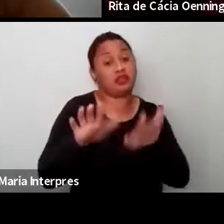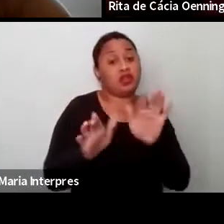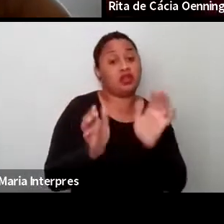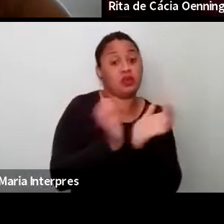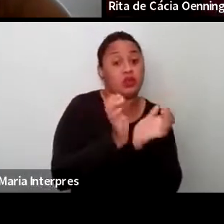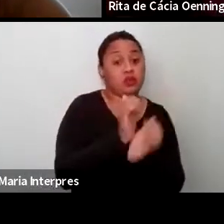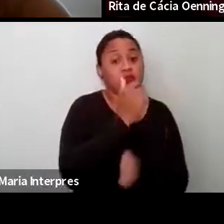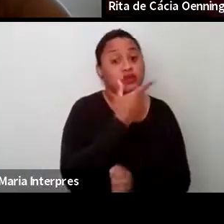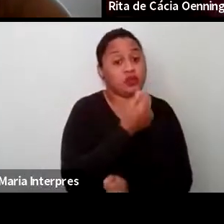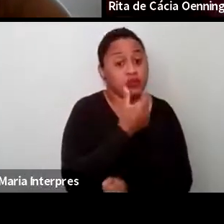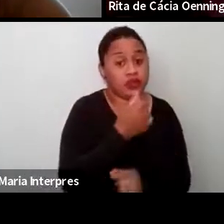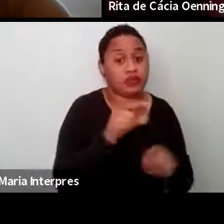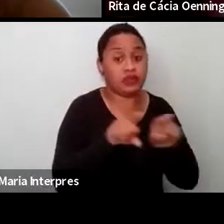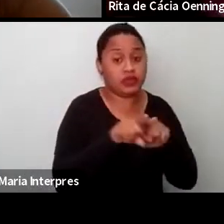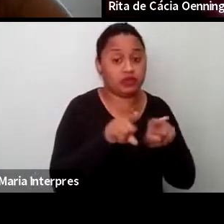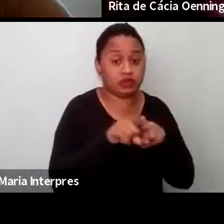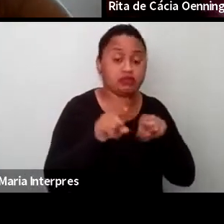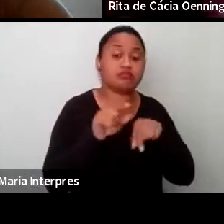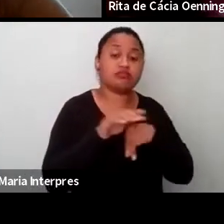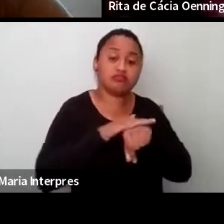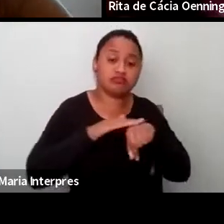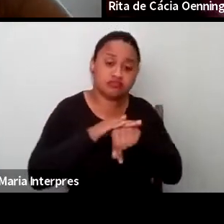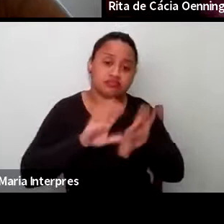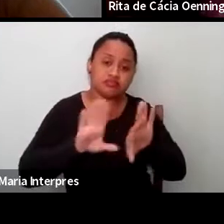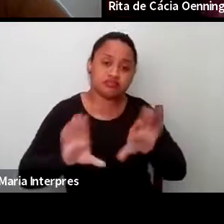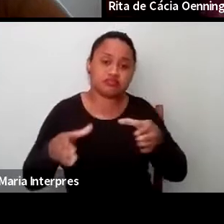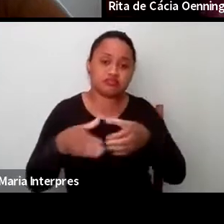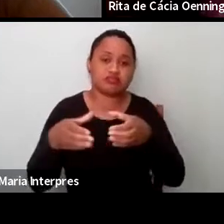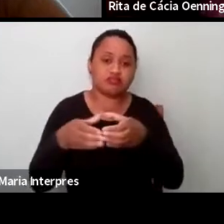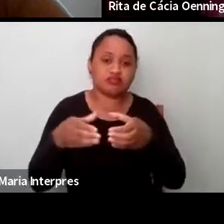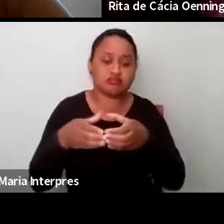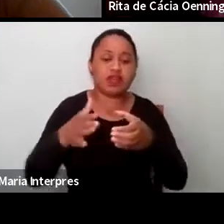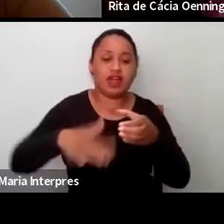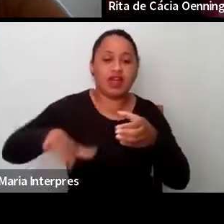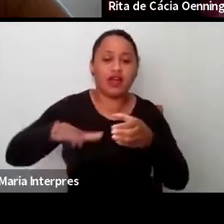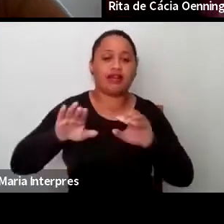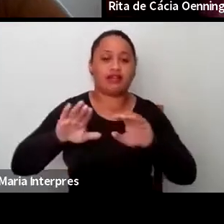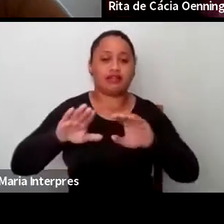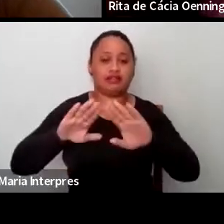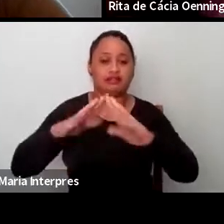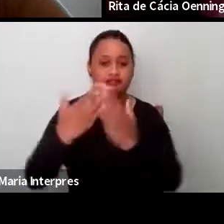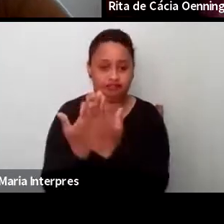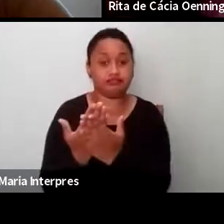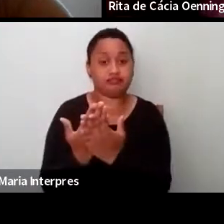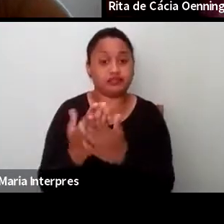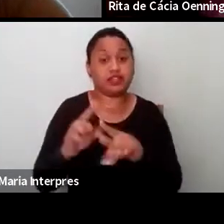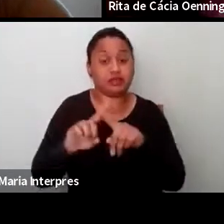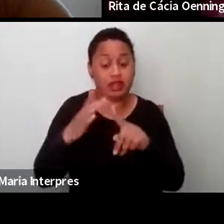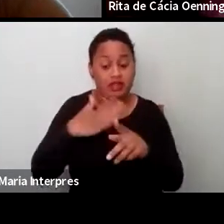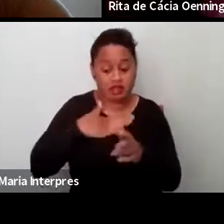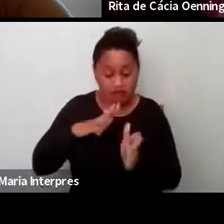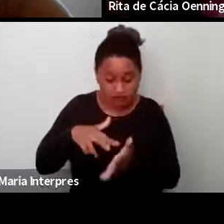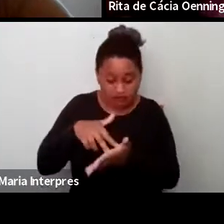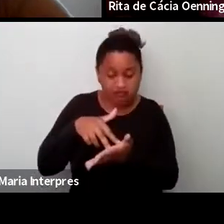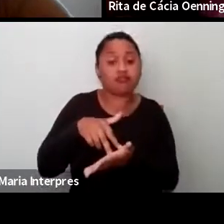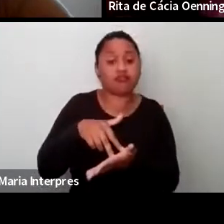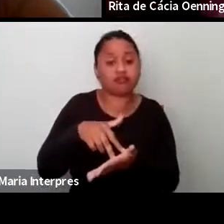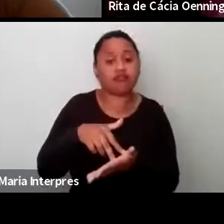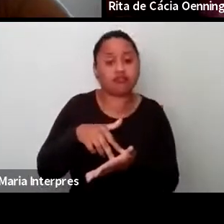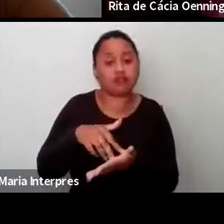entre essa comunidade escolar. Mas confesso que desse lugar que eu falo é isso que eu